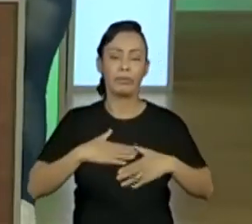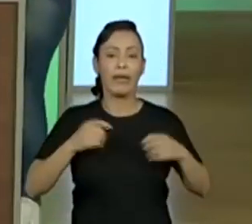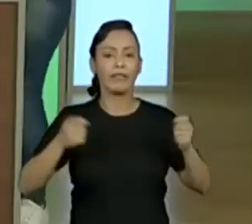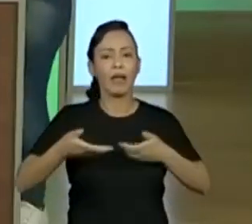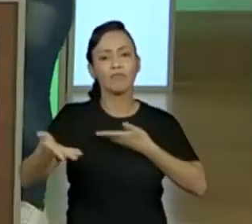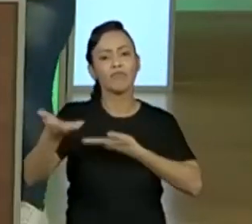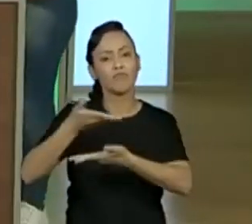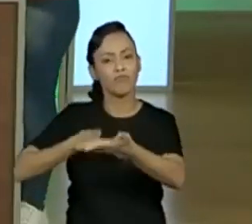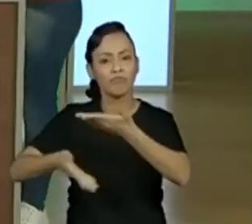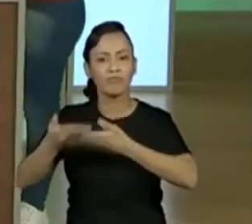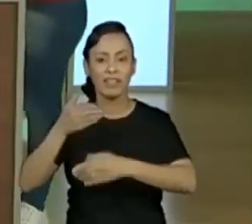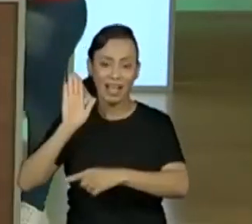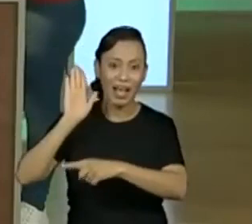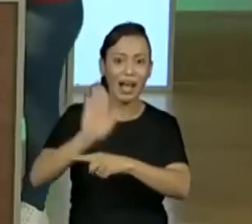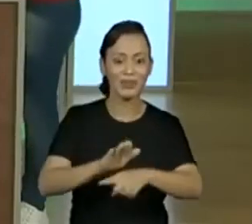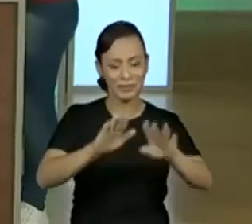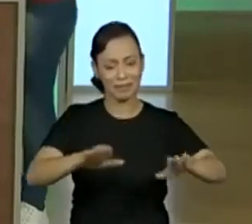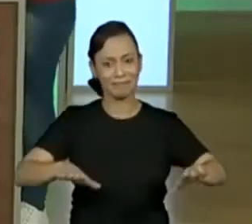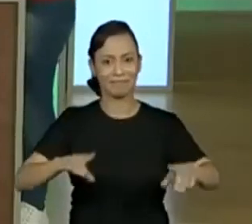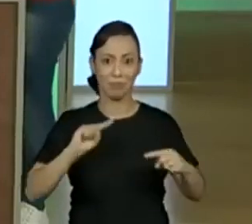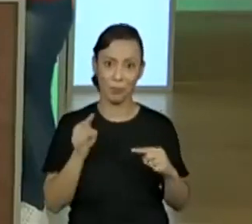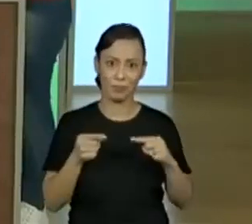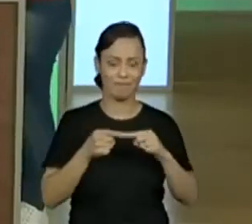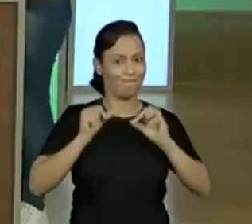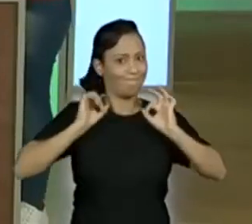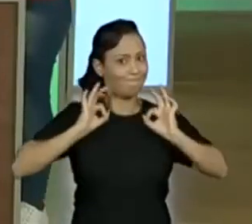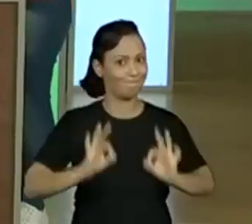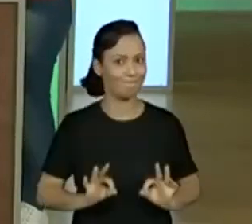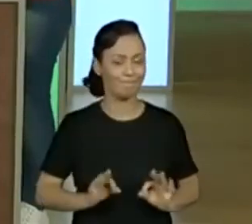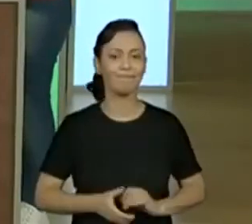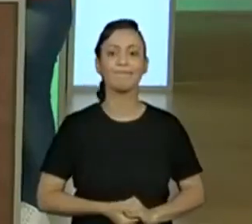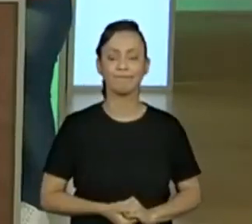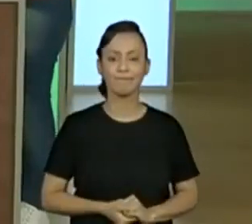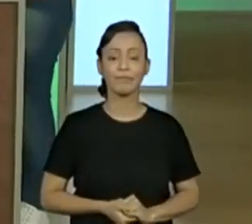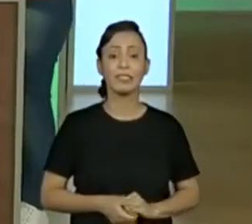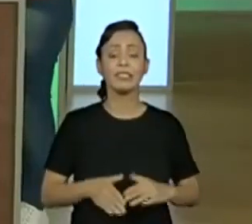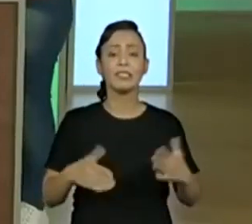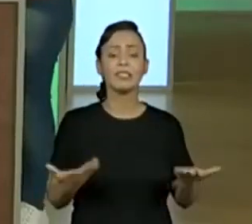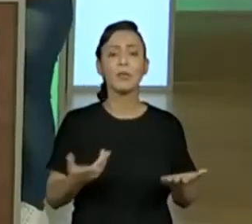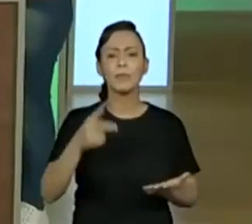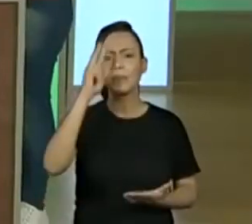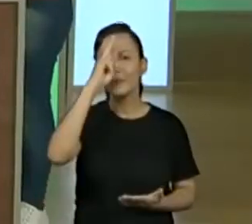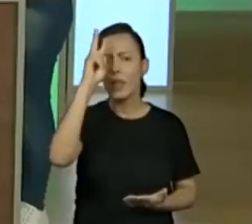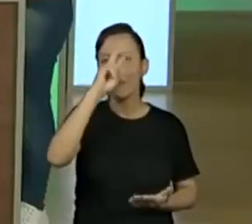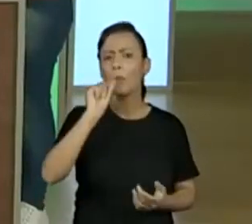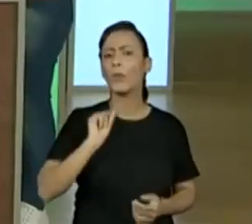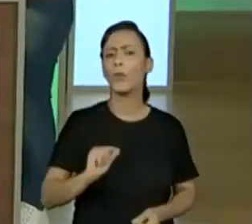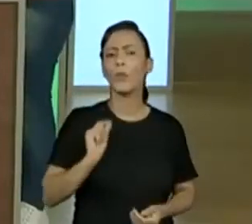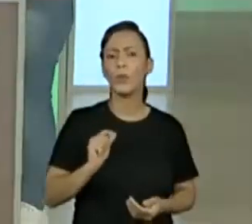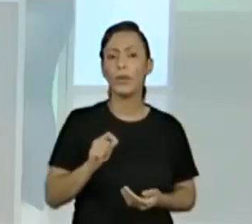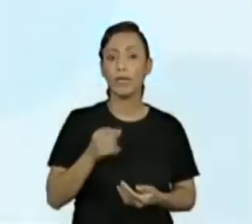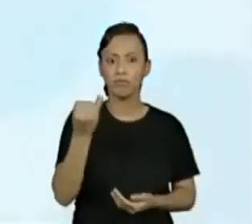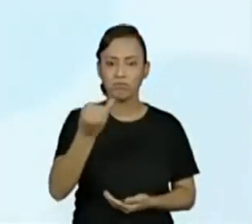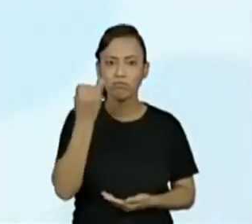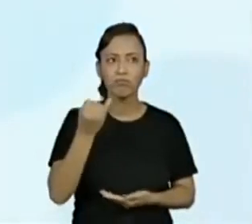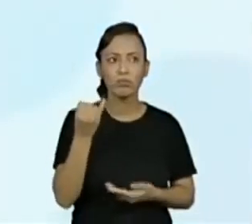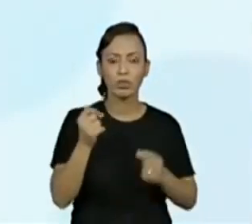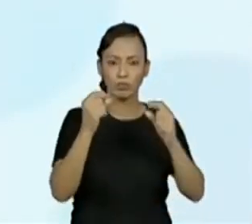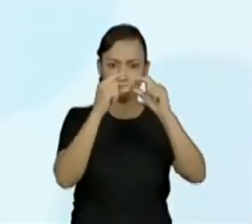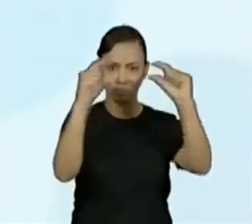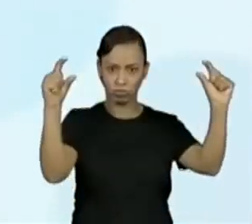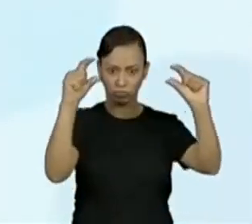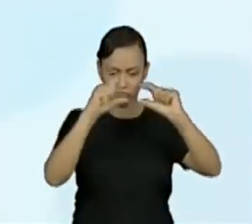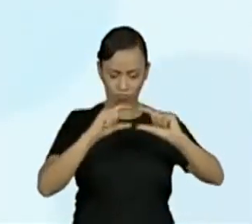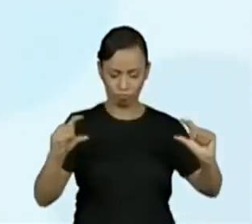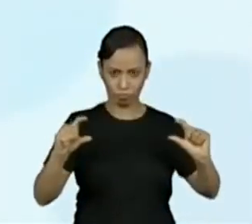até as crianças. A gente vai relembrar aqui do registro, mas dessa vez eu nem vou colocar, já coloquei ali na primeira